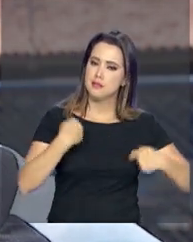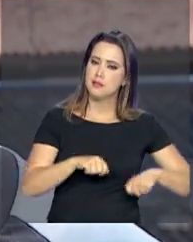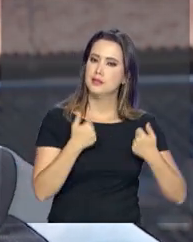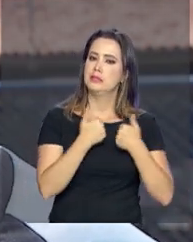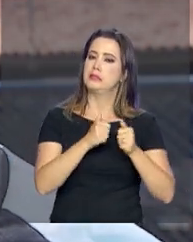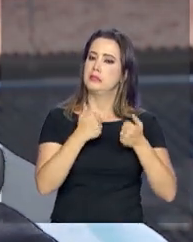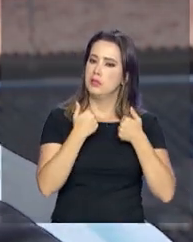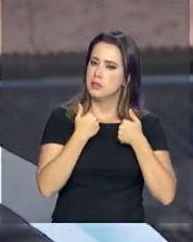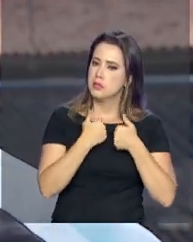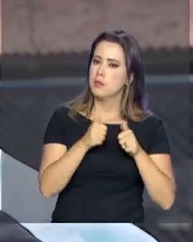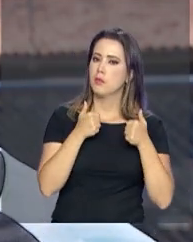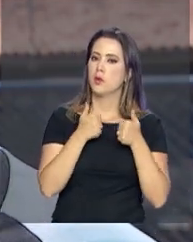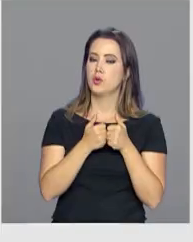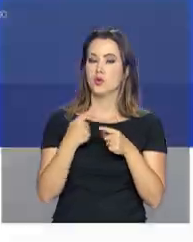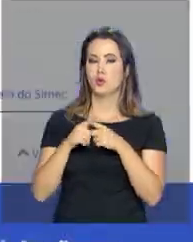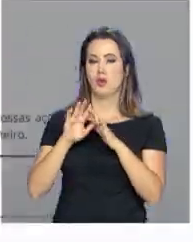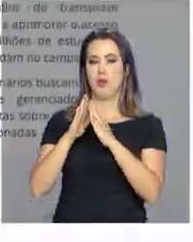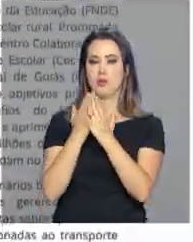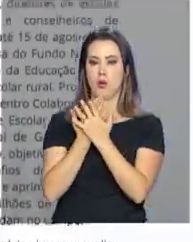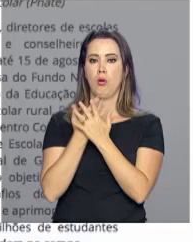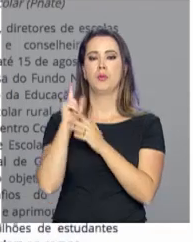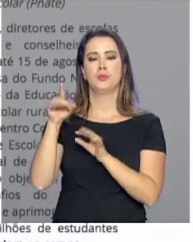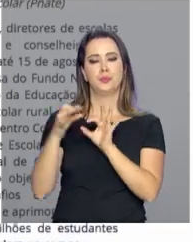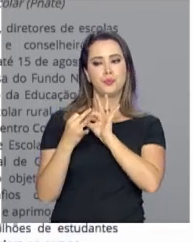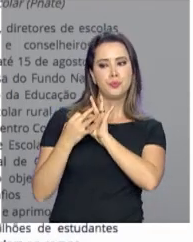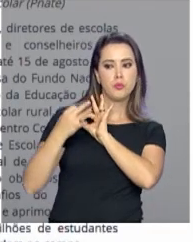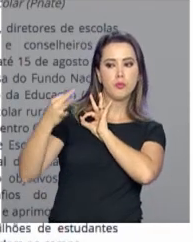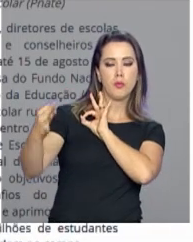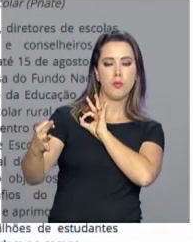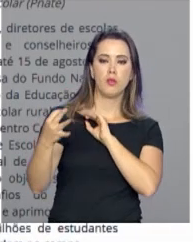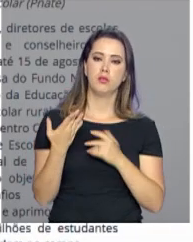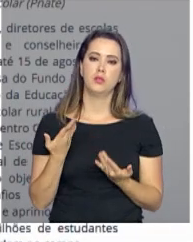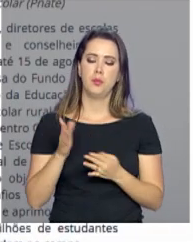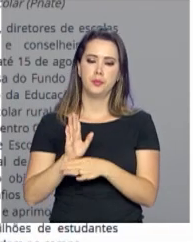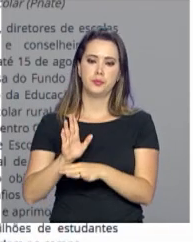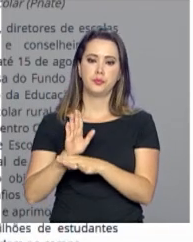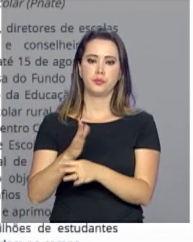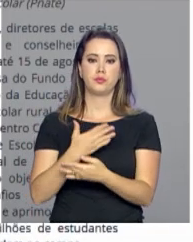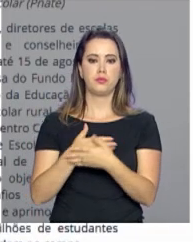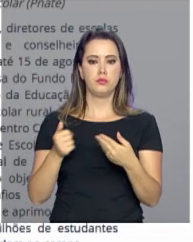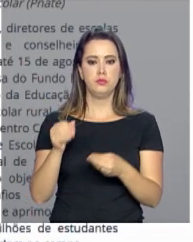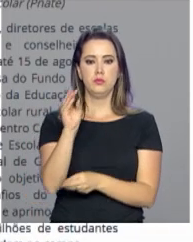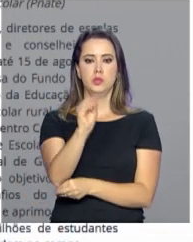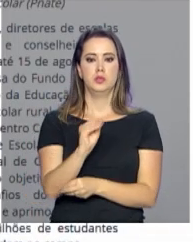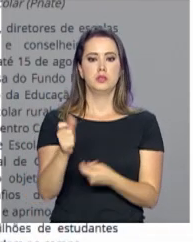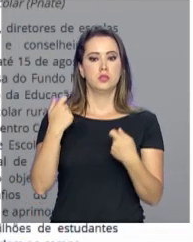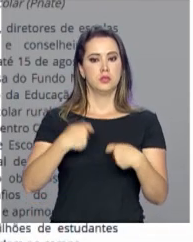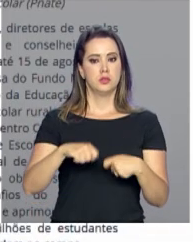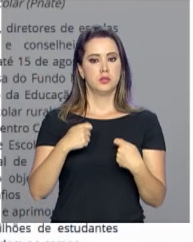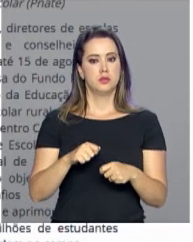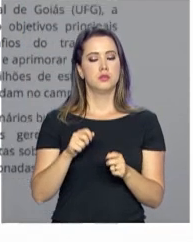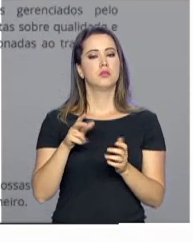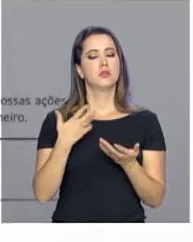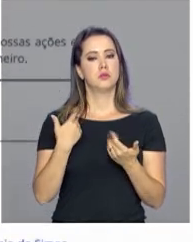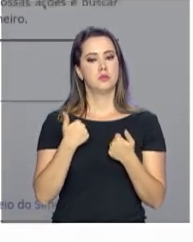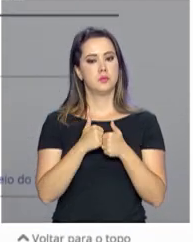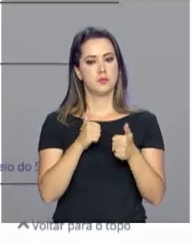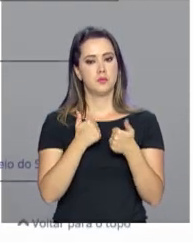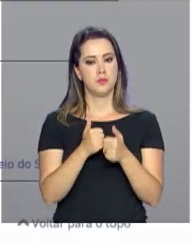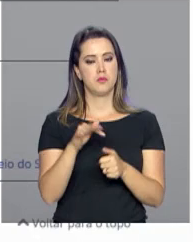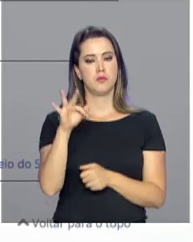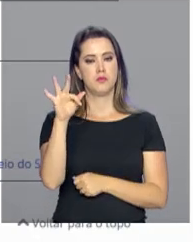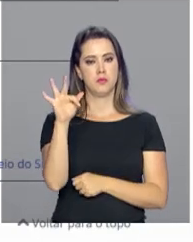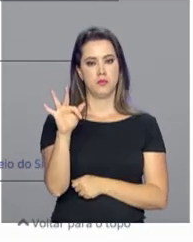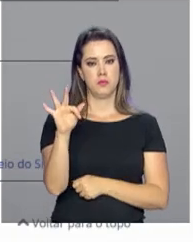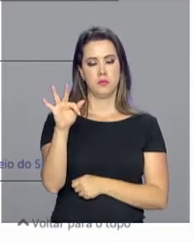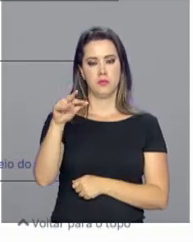chegam a percorrer para poder chegar aqui. E para melhorar o atendimento aos alunos que dependem do transporte rural, o Fundo Nacional